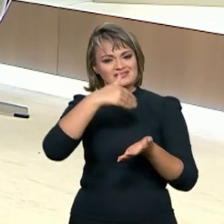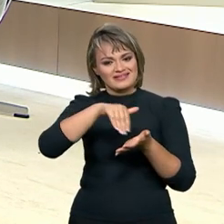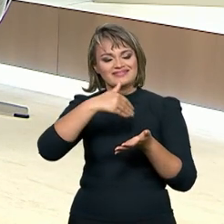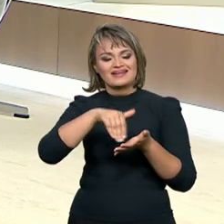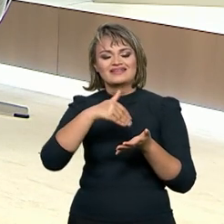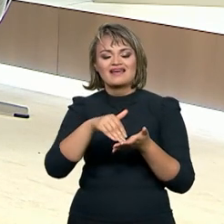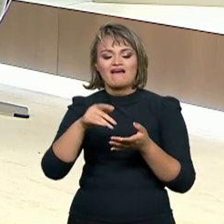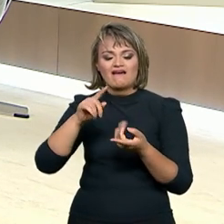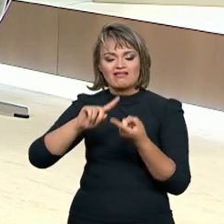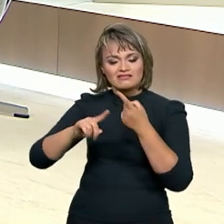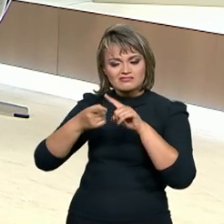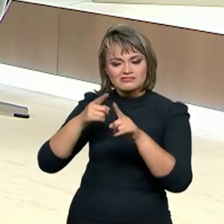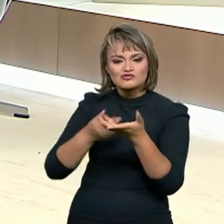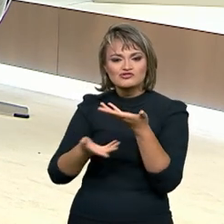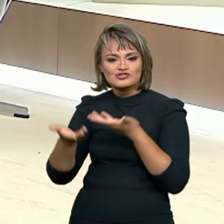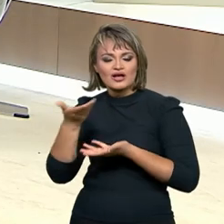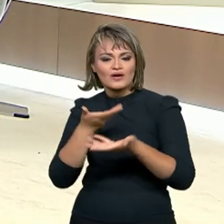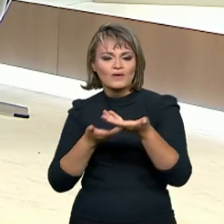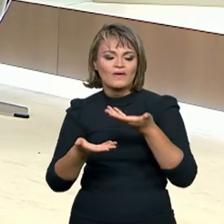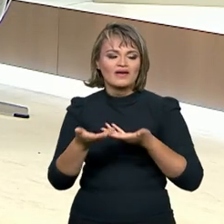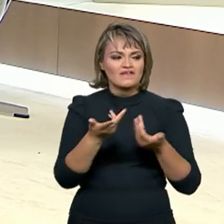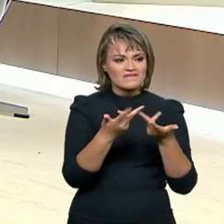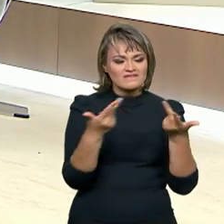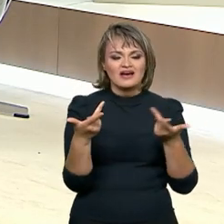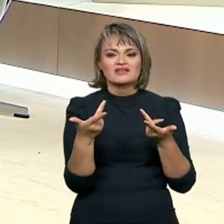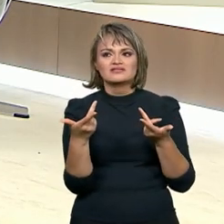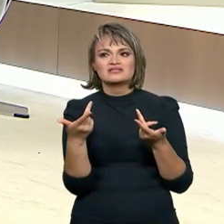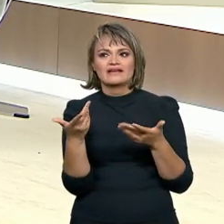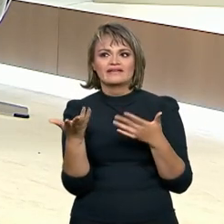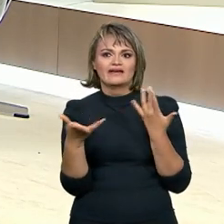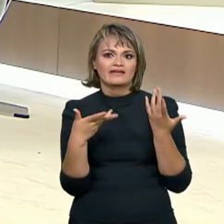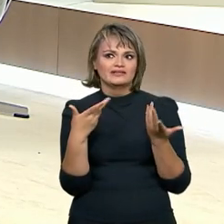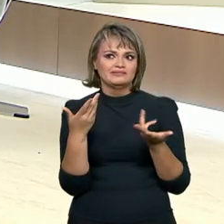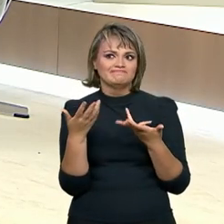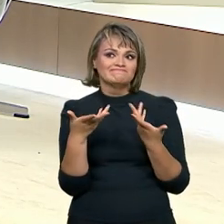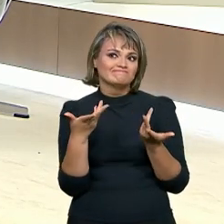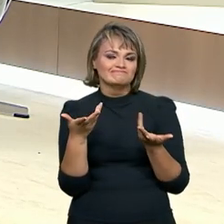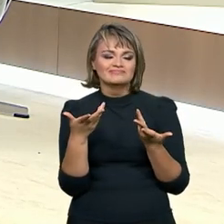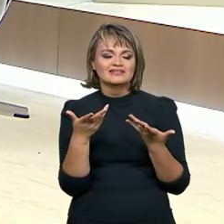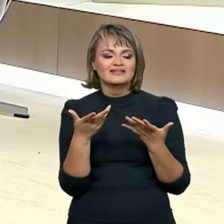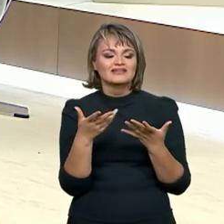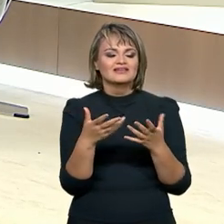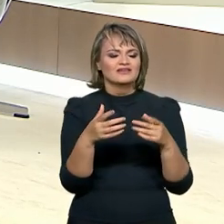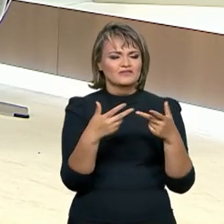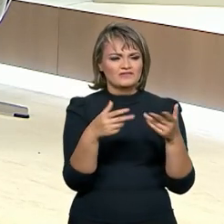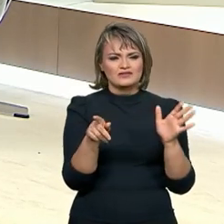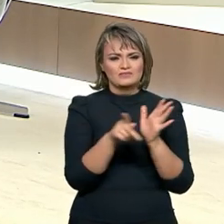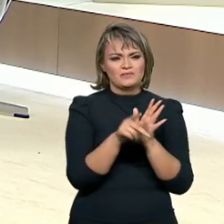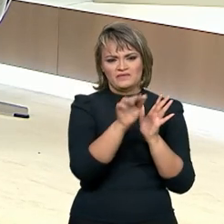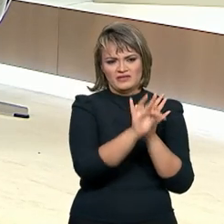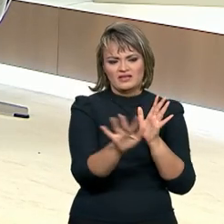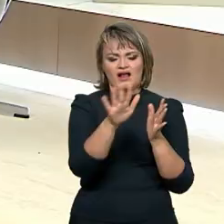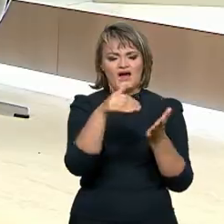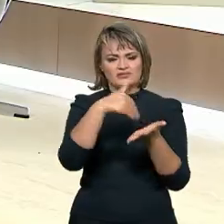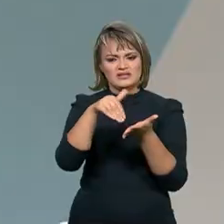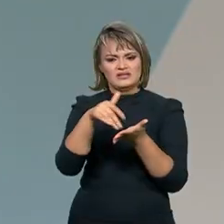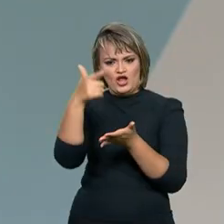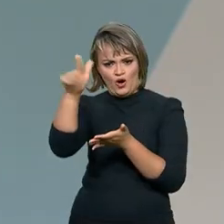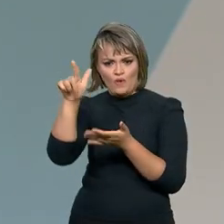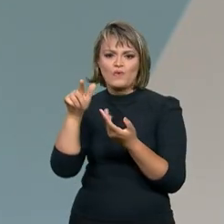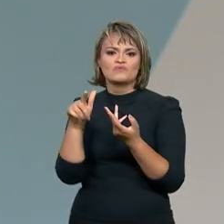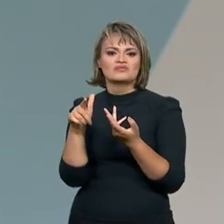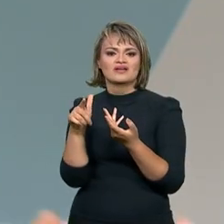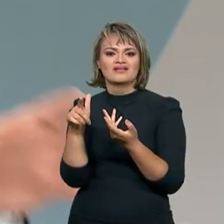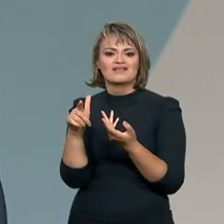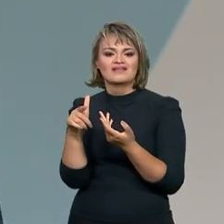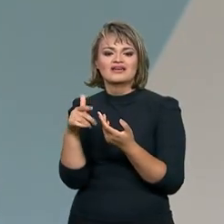ela dialoga, estabelece interfaces com vários entes federados, com outras secretarias do próprio Ministério.